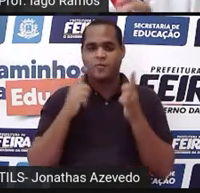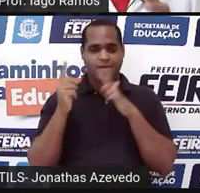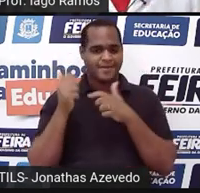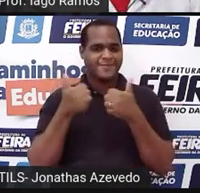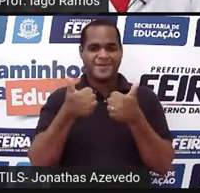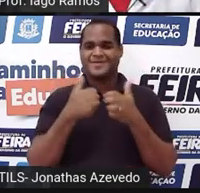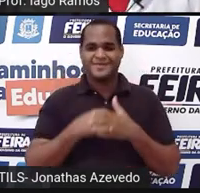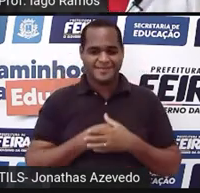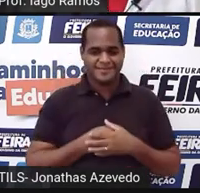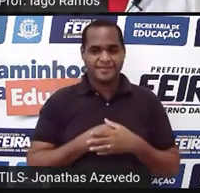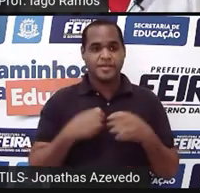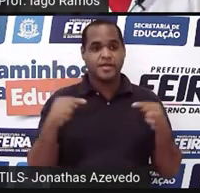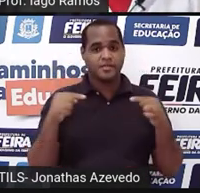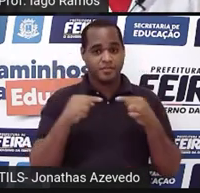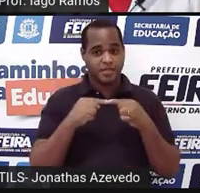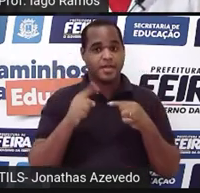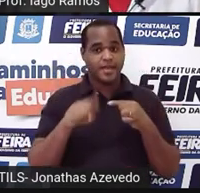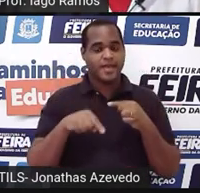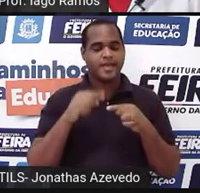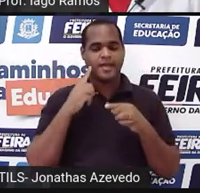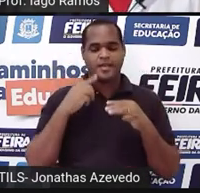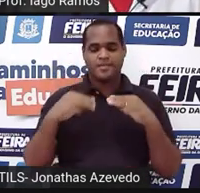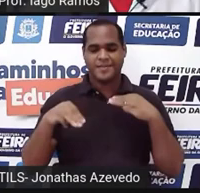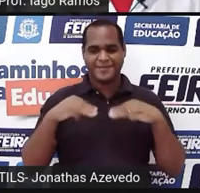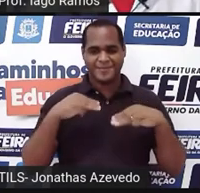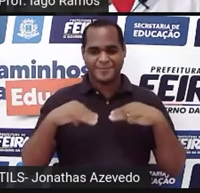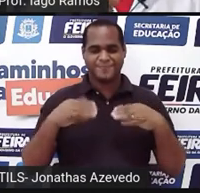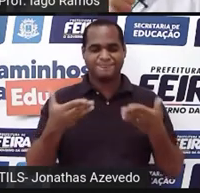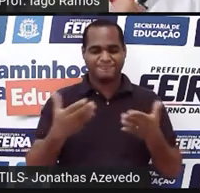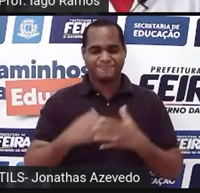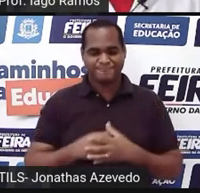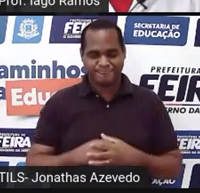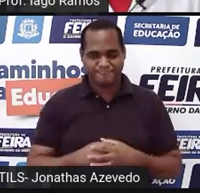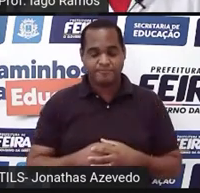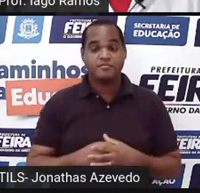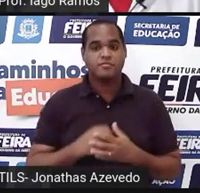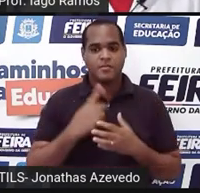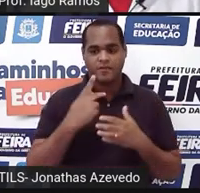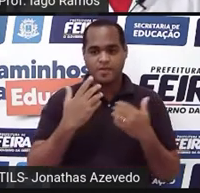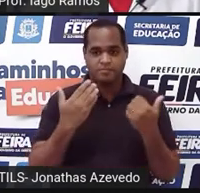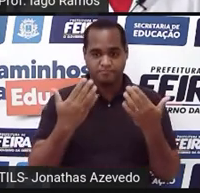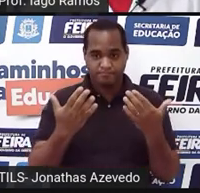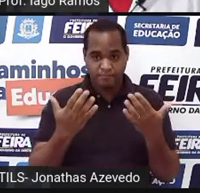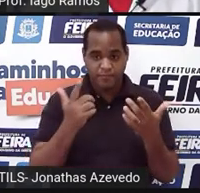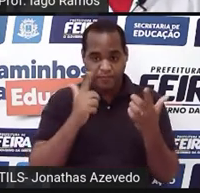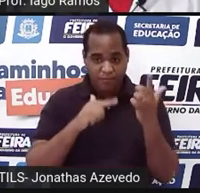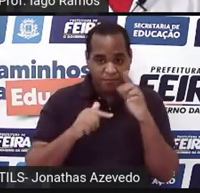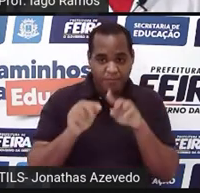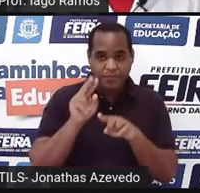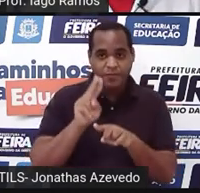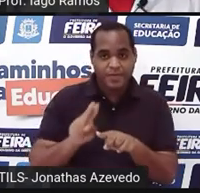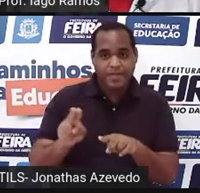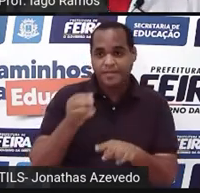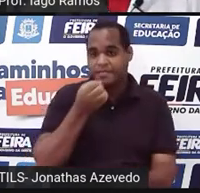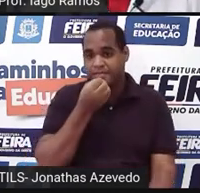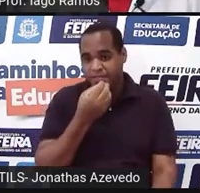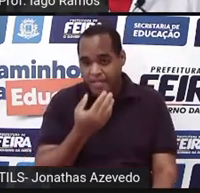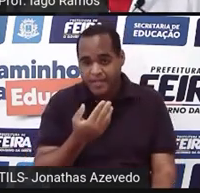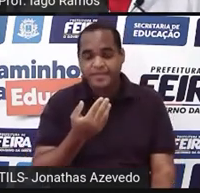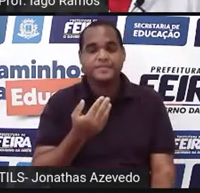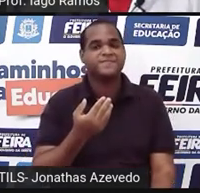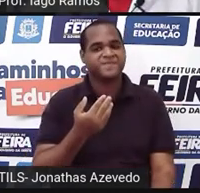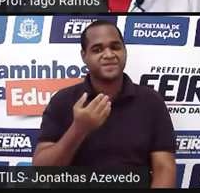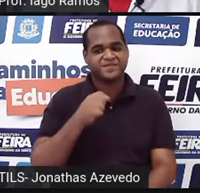Tá bom? Aplica esse metodozinho aí. Tá? Você aí do outro lado conseguiu usar? Bom, eu